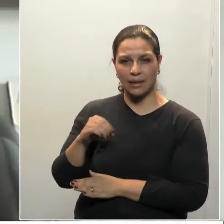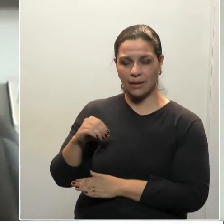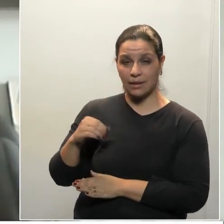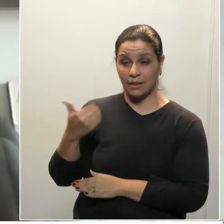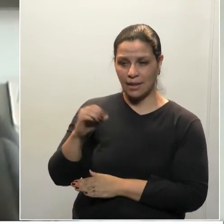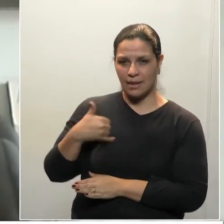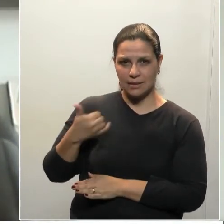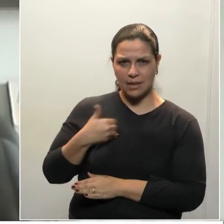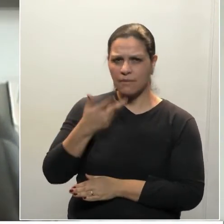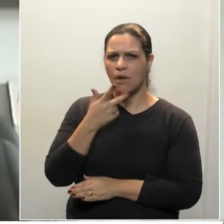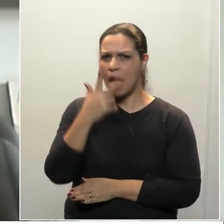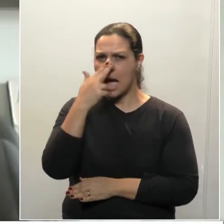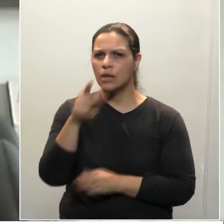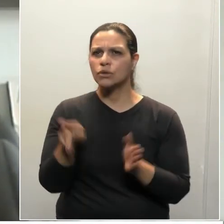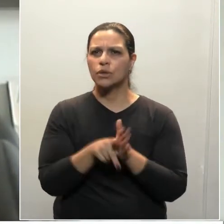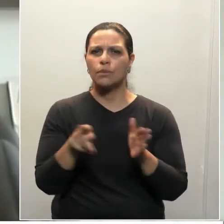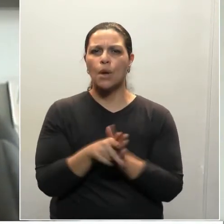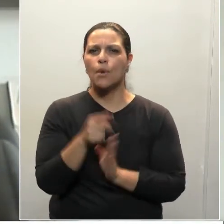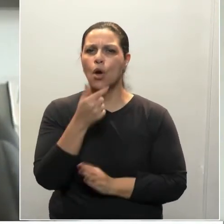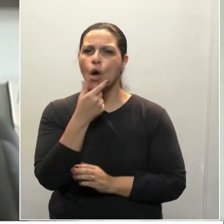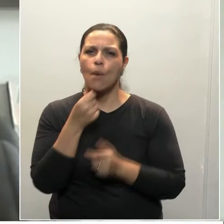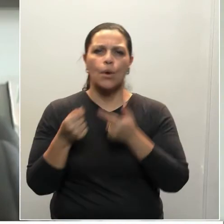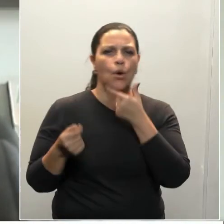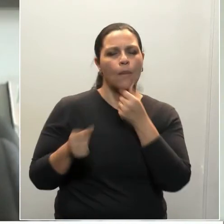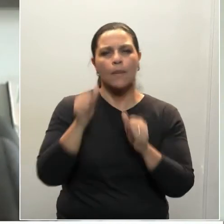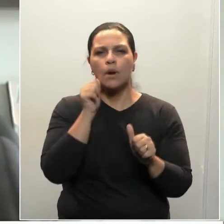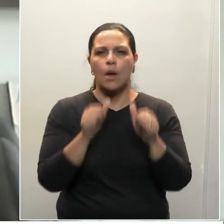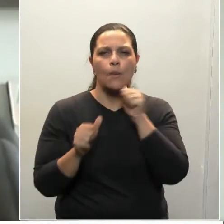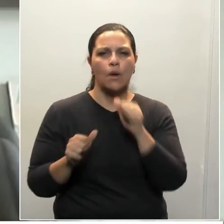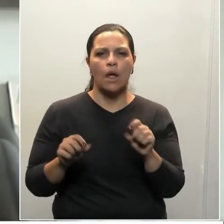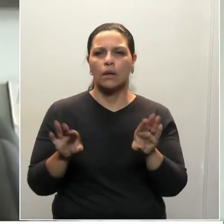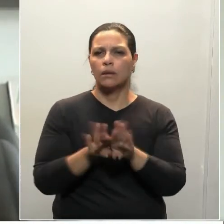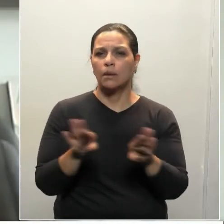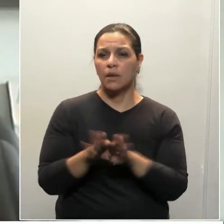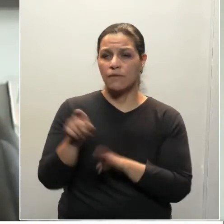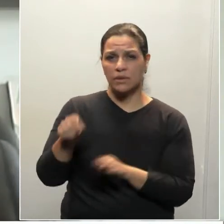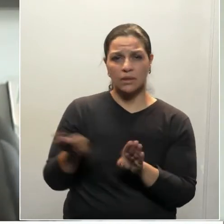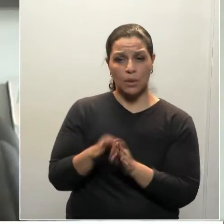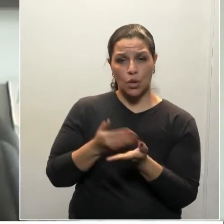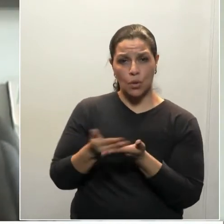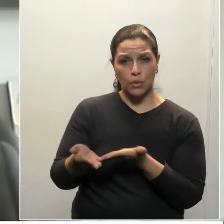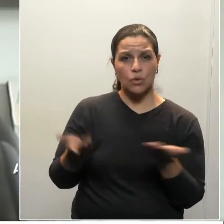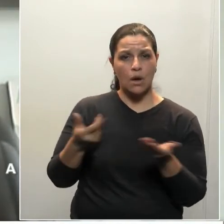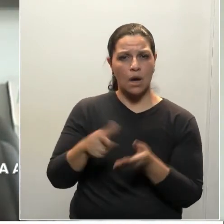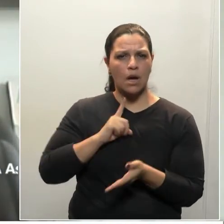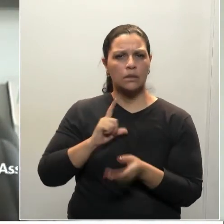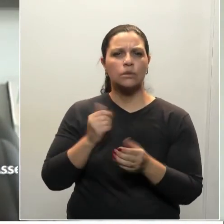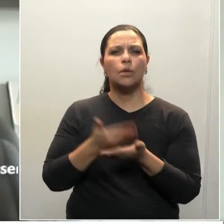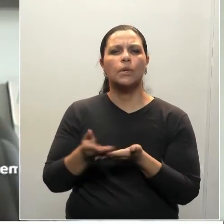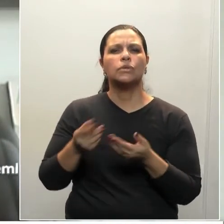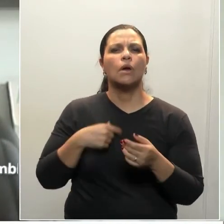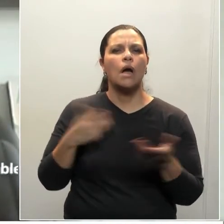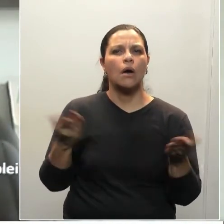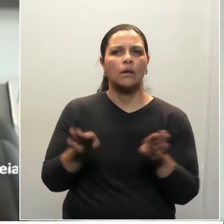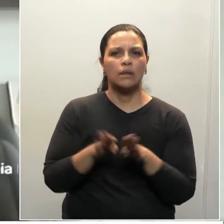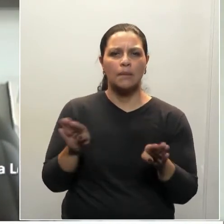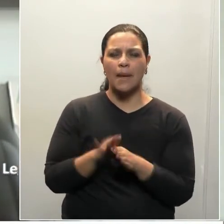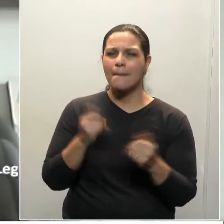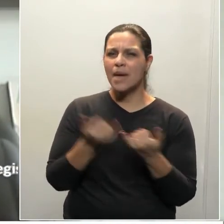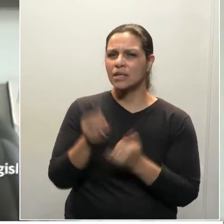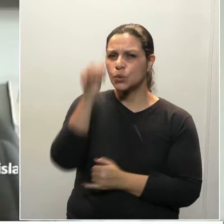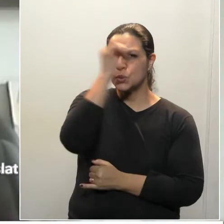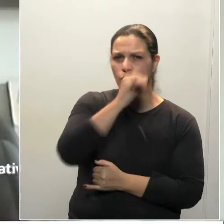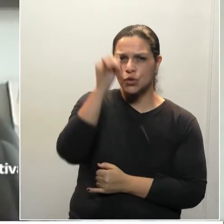quando perguntava o que ela achava de homem com homem, mulher com mulher, e se ela que começou cedo, começou cedo o quê? É um imbecil,